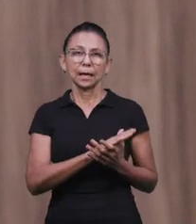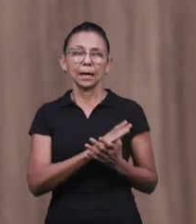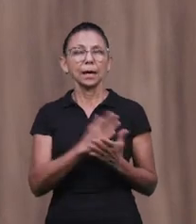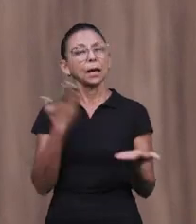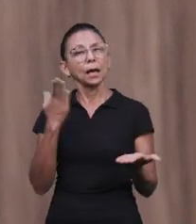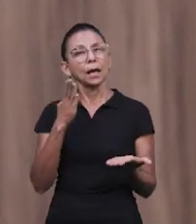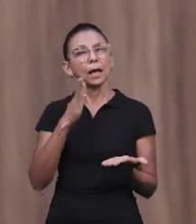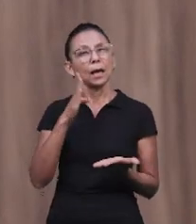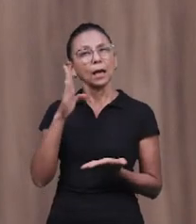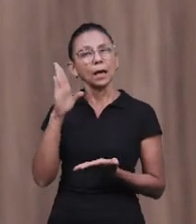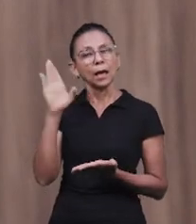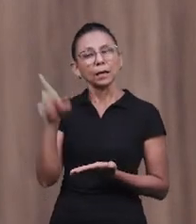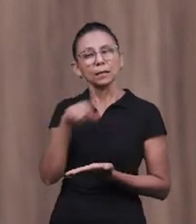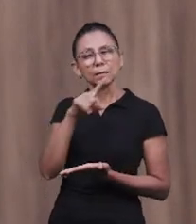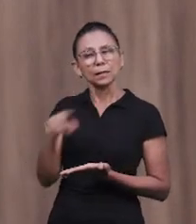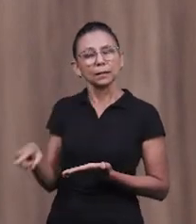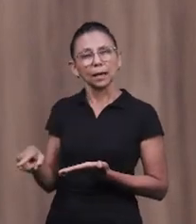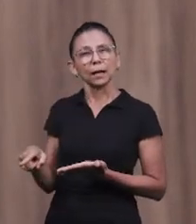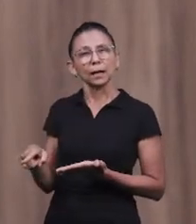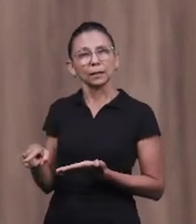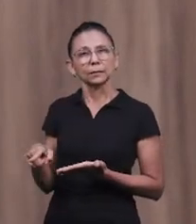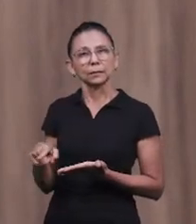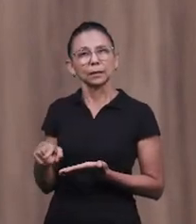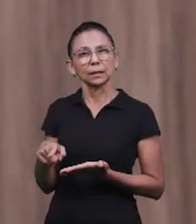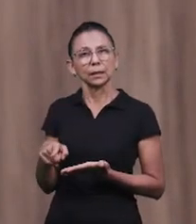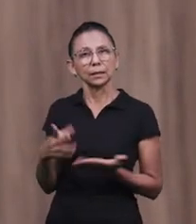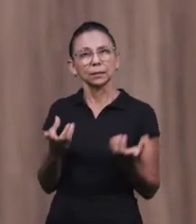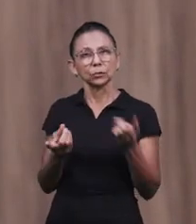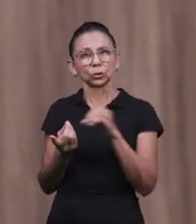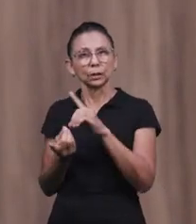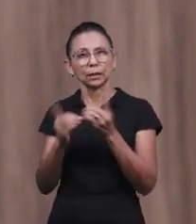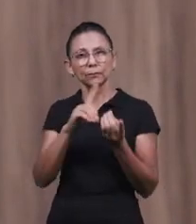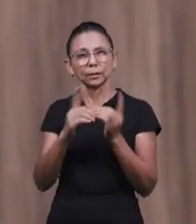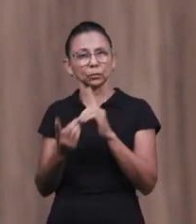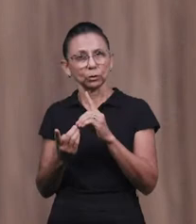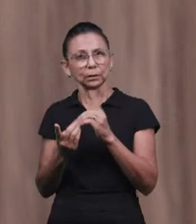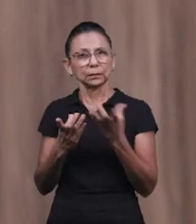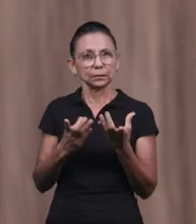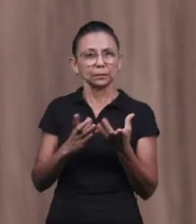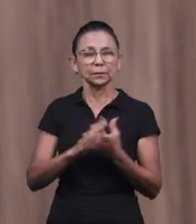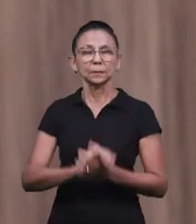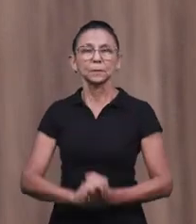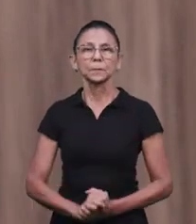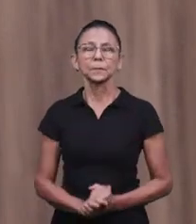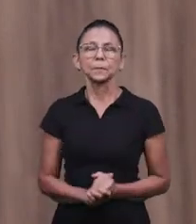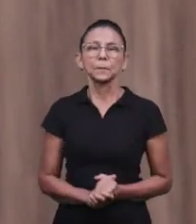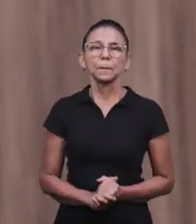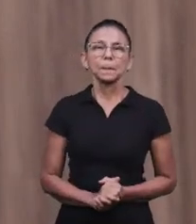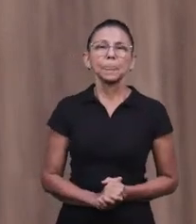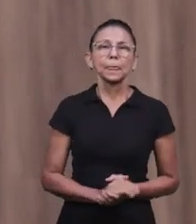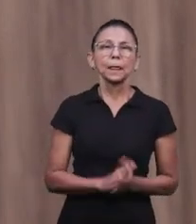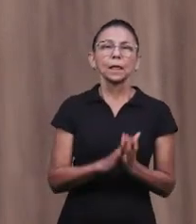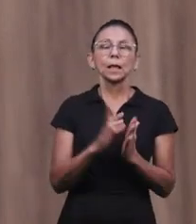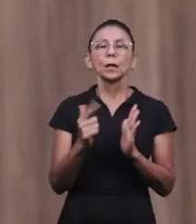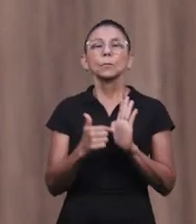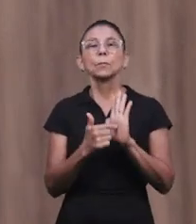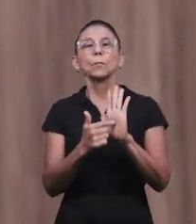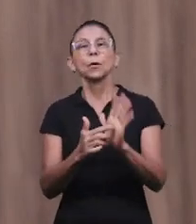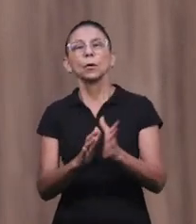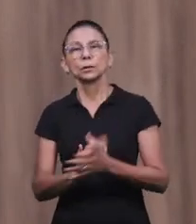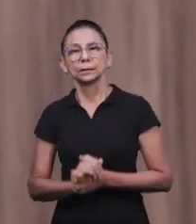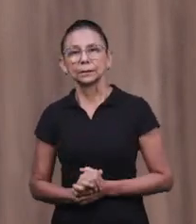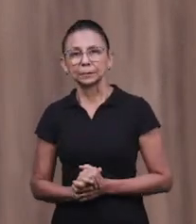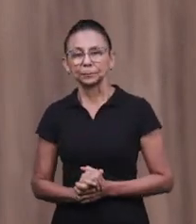bem maior, que a nossa salvação. Então, o que a palavra de Deus tem falado referente a isso?